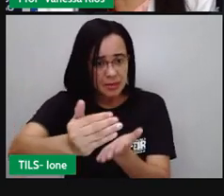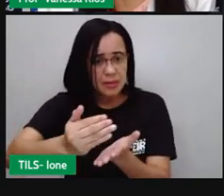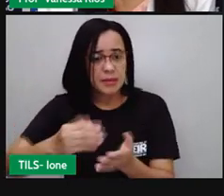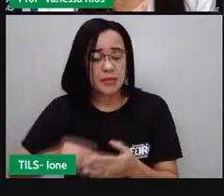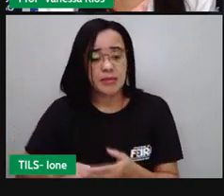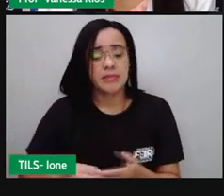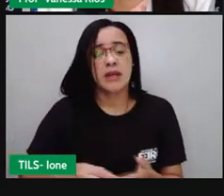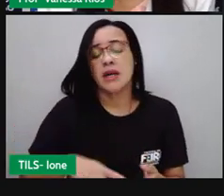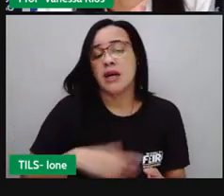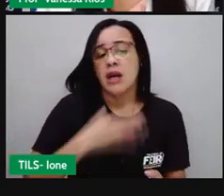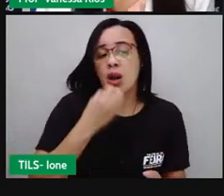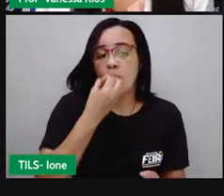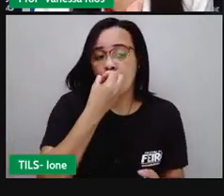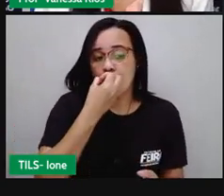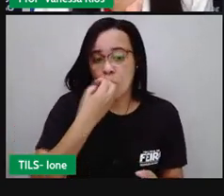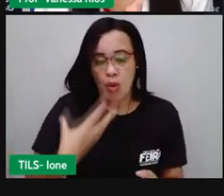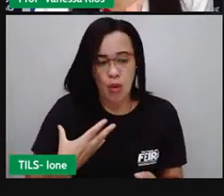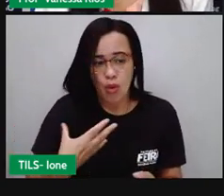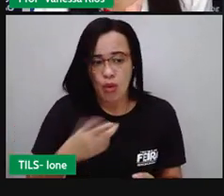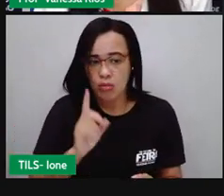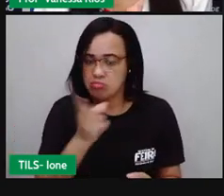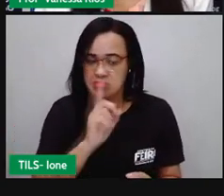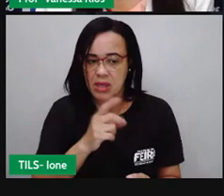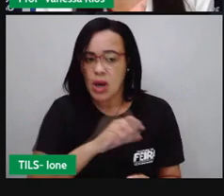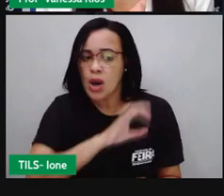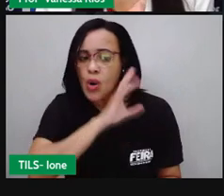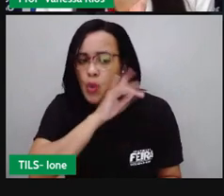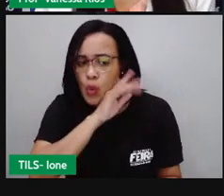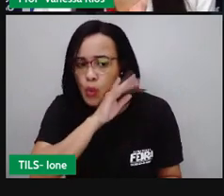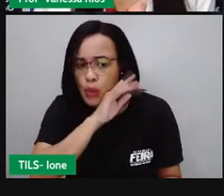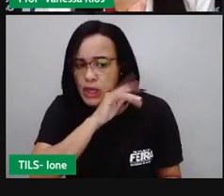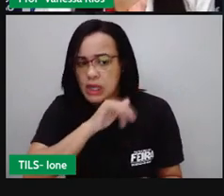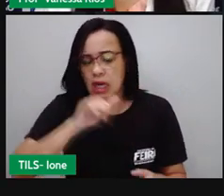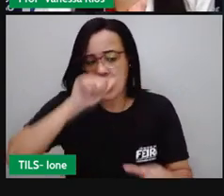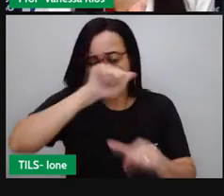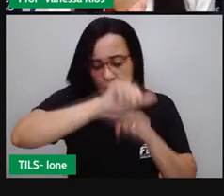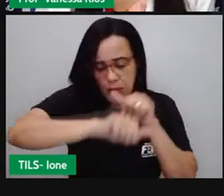bom para o nosso corpo e transformando aquilo na urina.